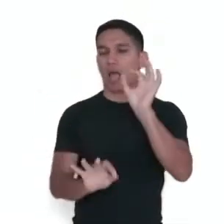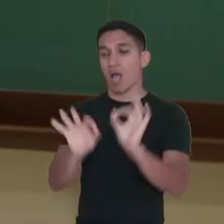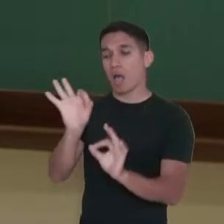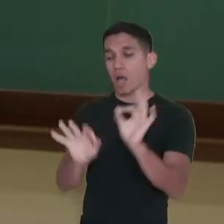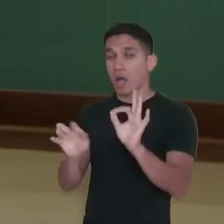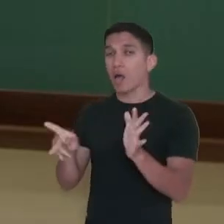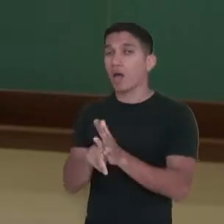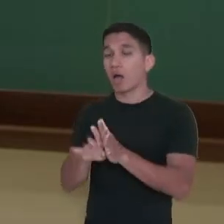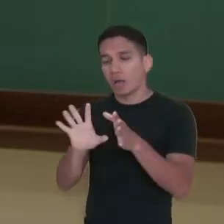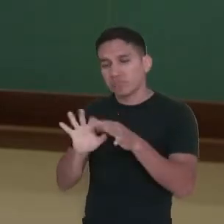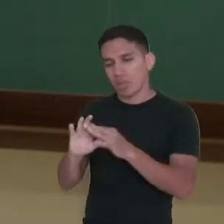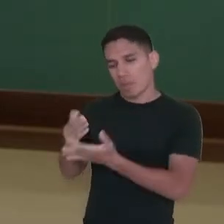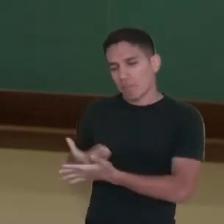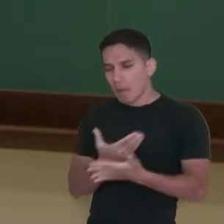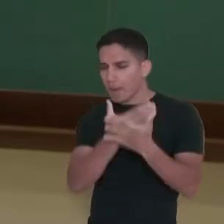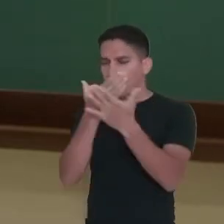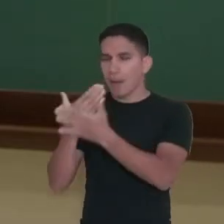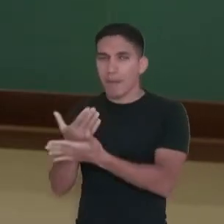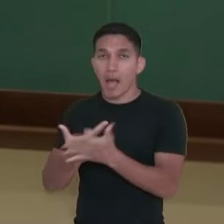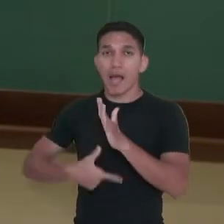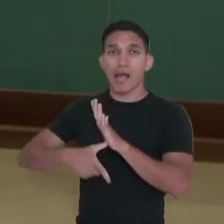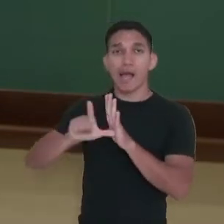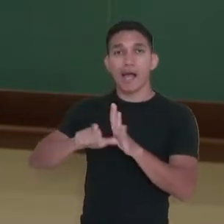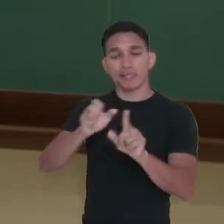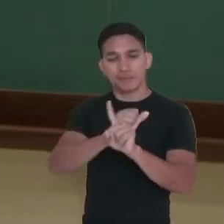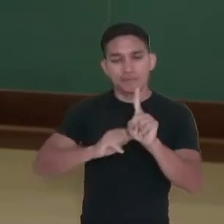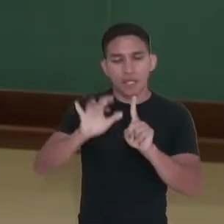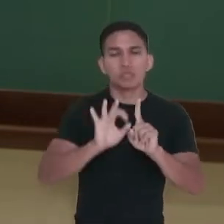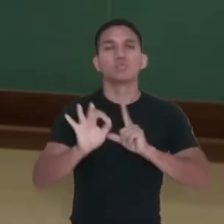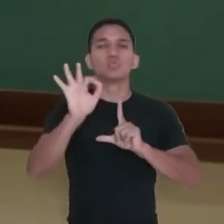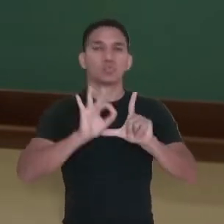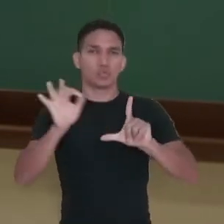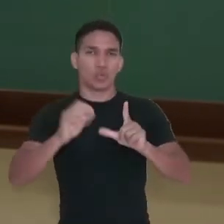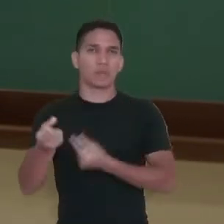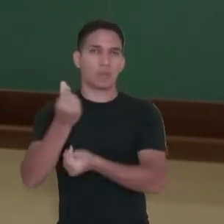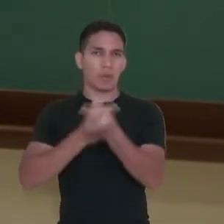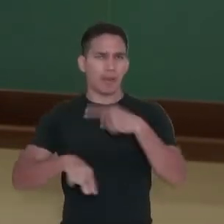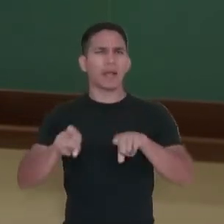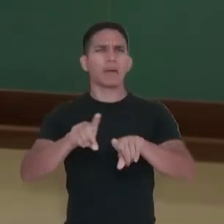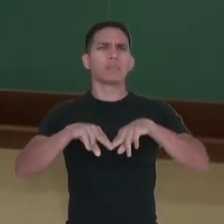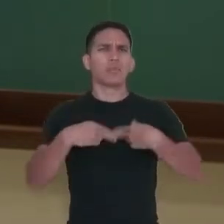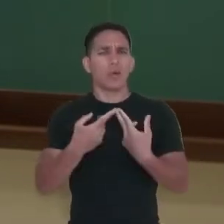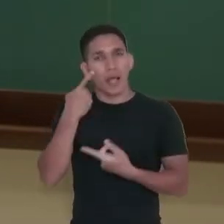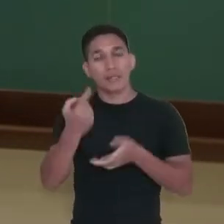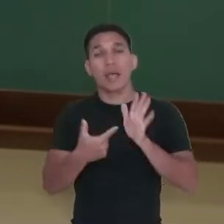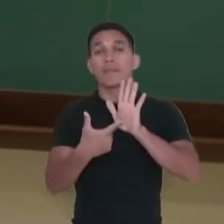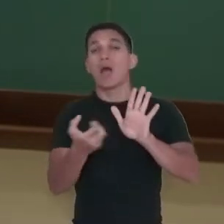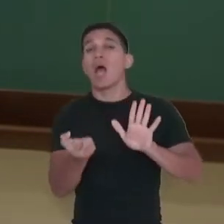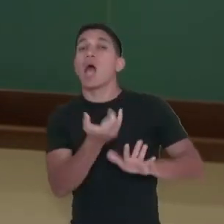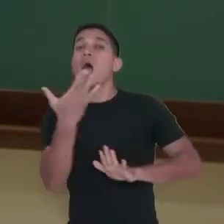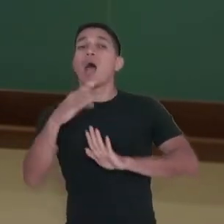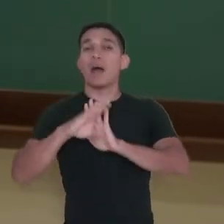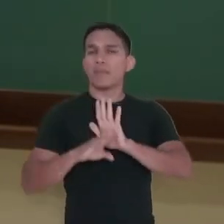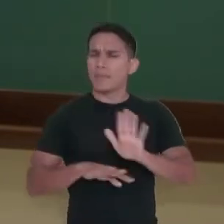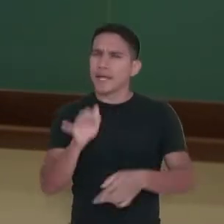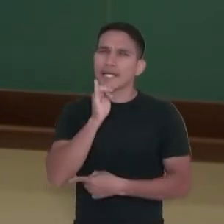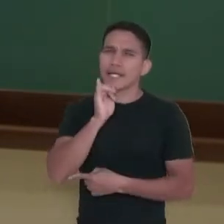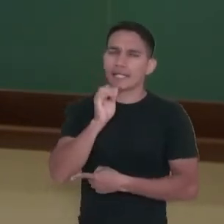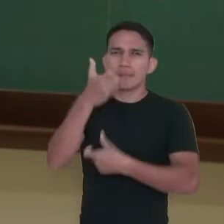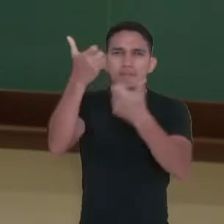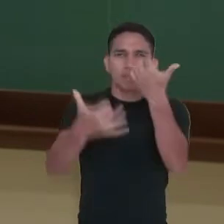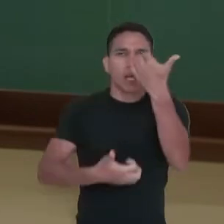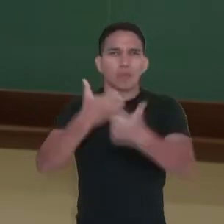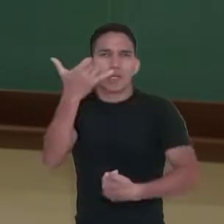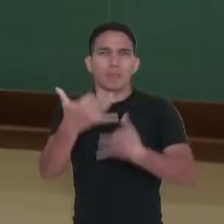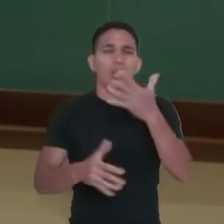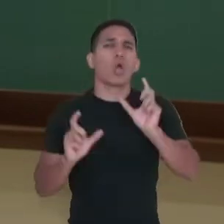com base no estudo desses indicadores socioeconômicos. E aí nós temos alguns indicadores ali para exemplificar o que são